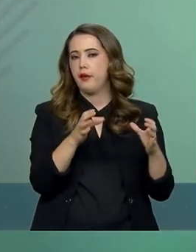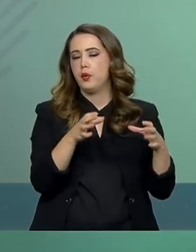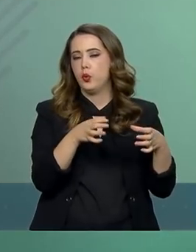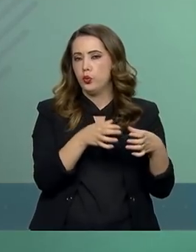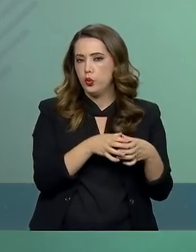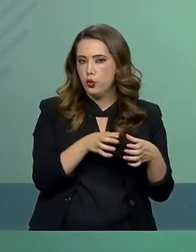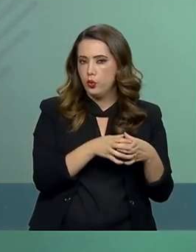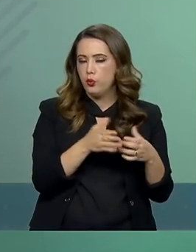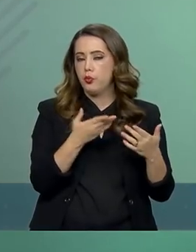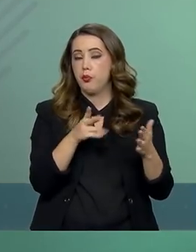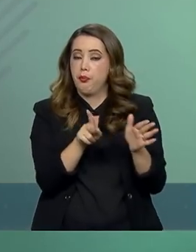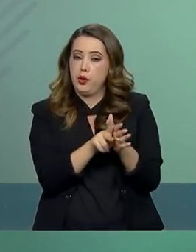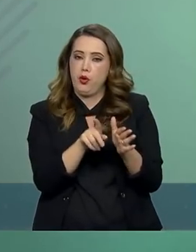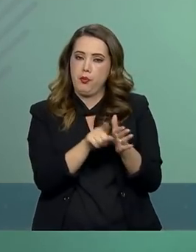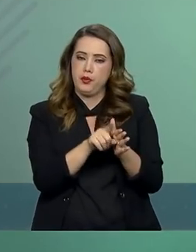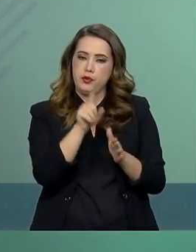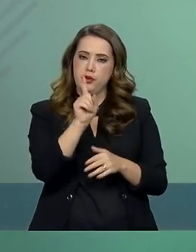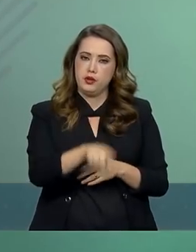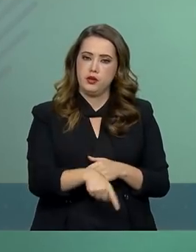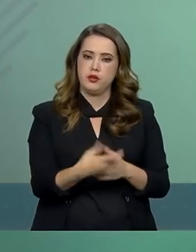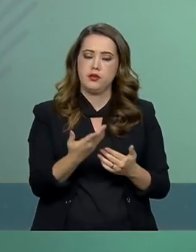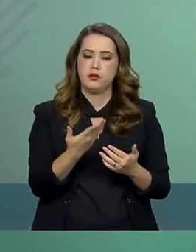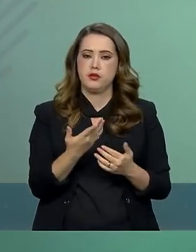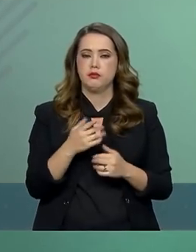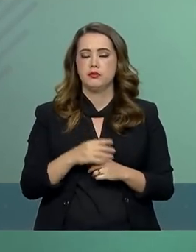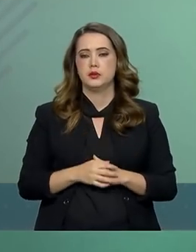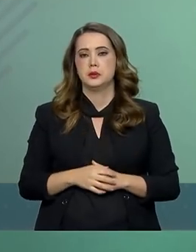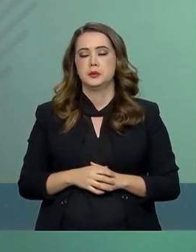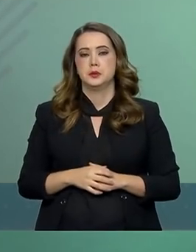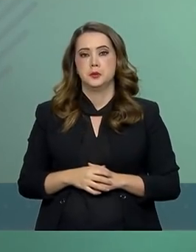dos congressistas, que é o colégio dos Estados.